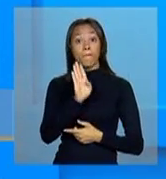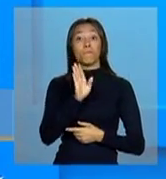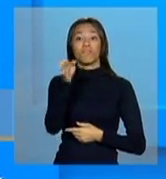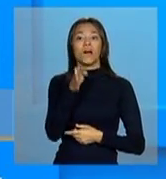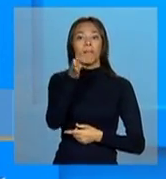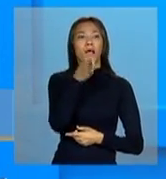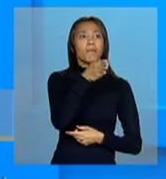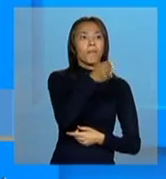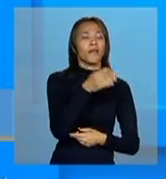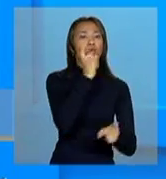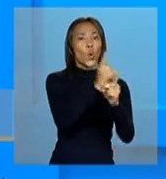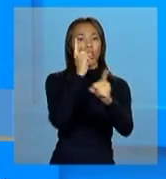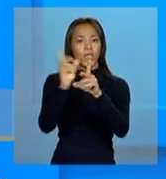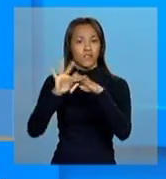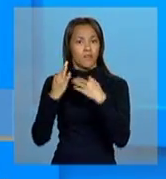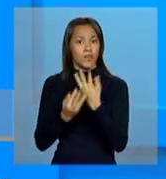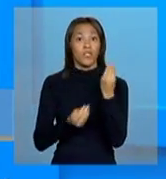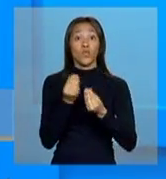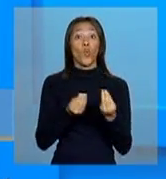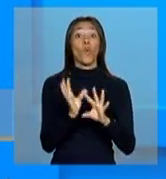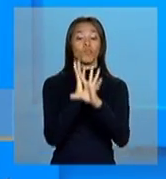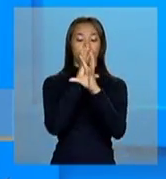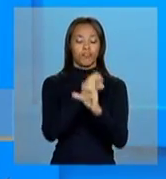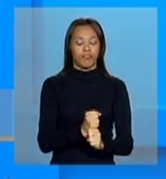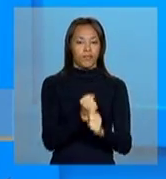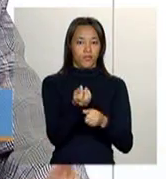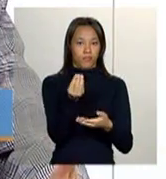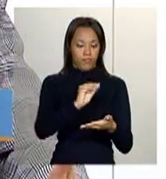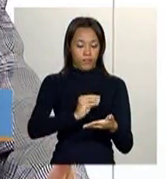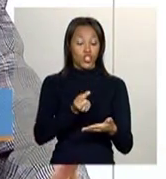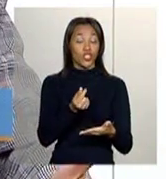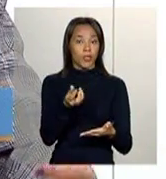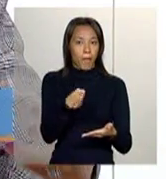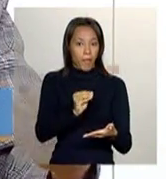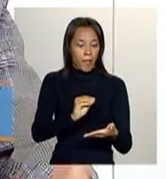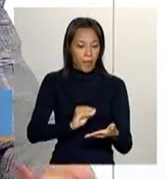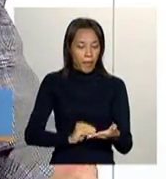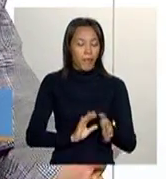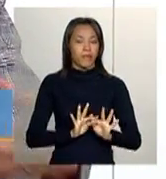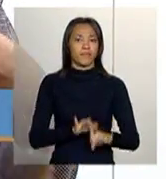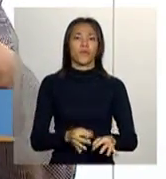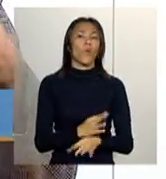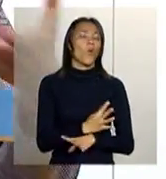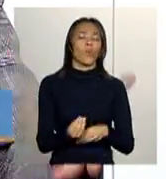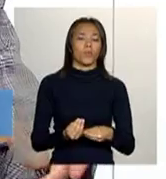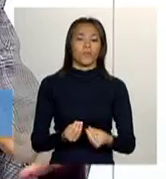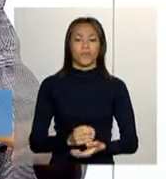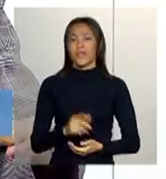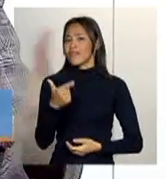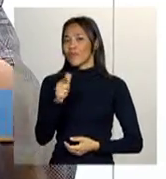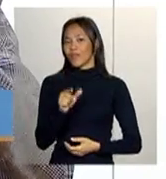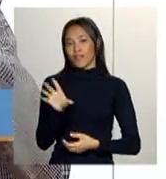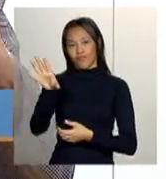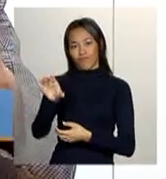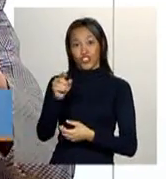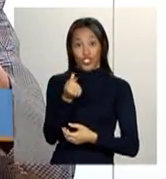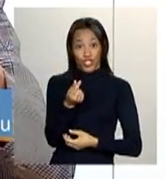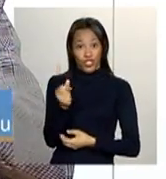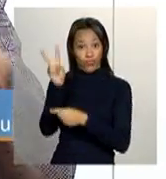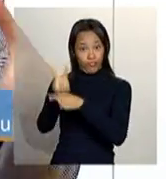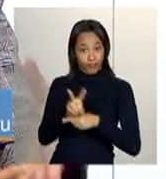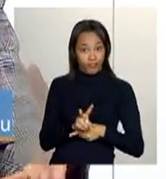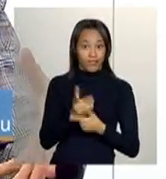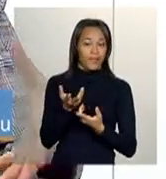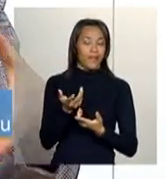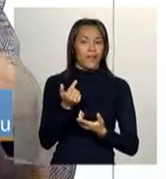se realiza a prestação de contas dessa estratégia? Alain, na verdade, não existe um financiamento específico. Existe.